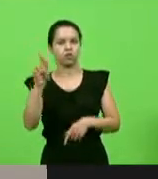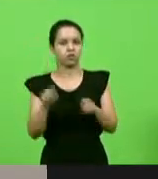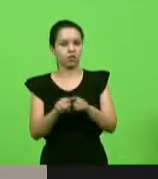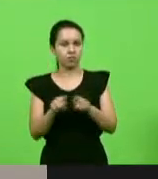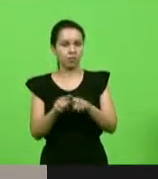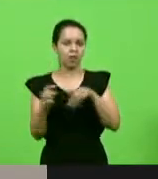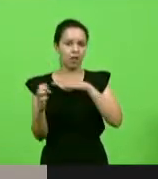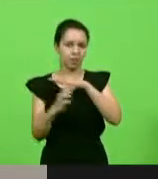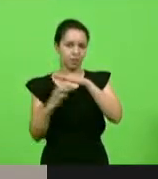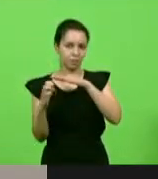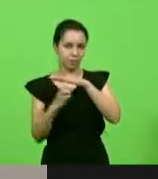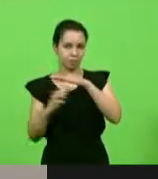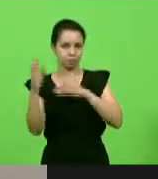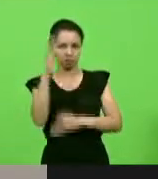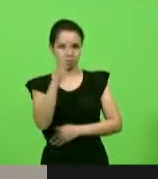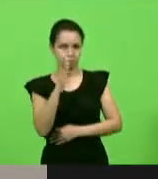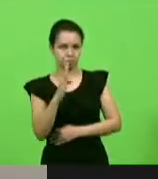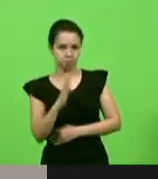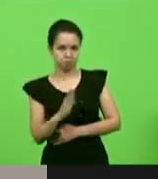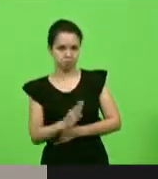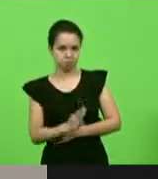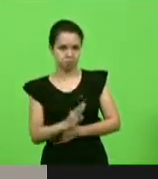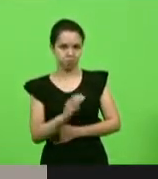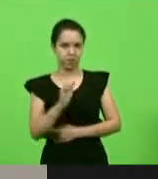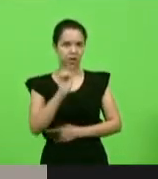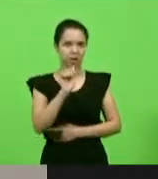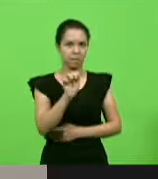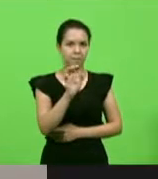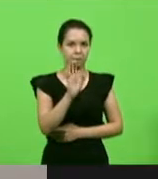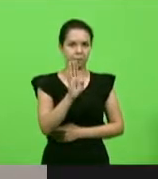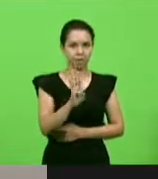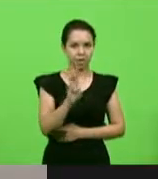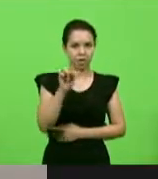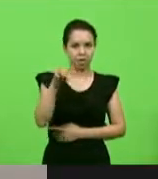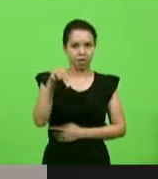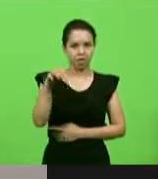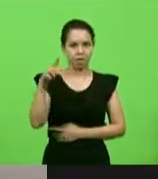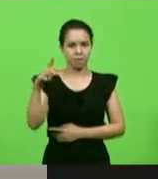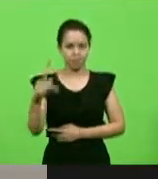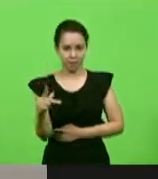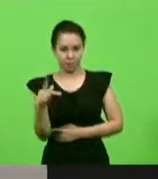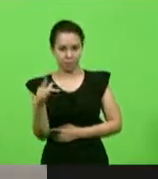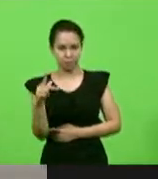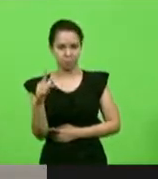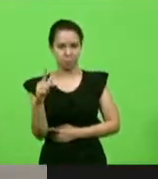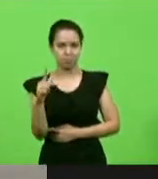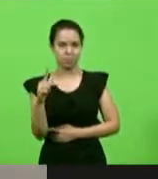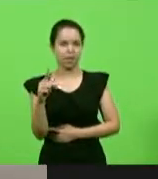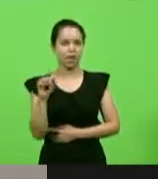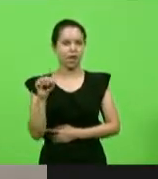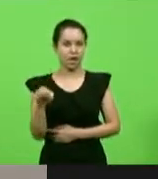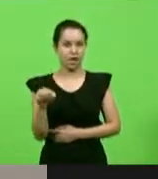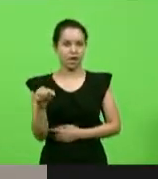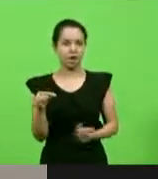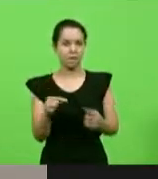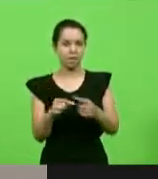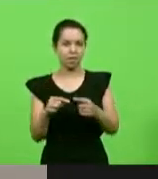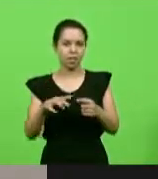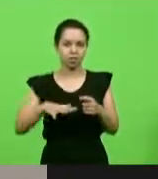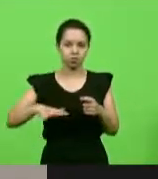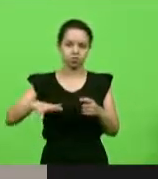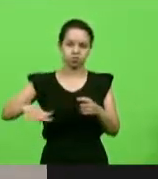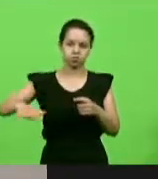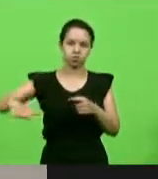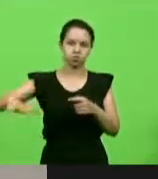a ANP, que envolve as bacias